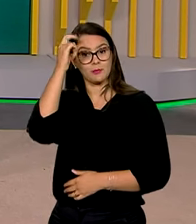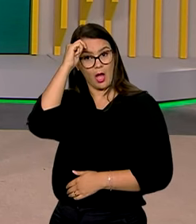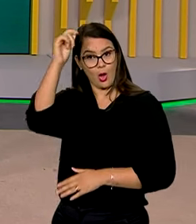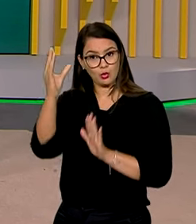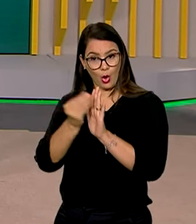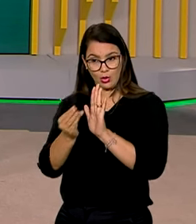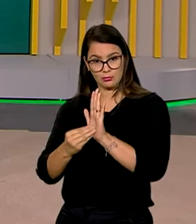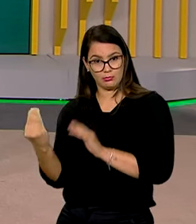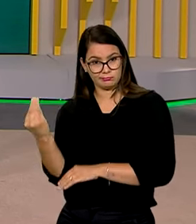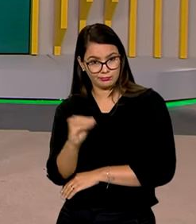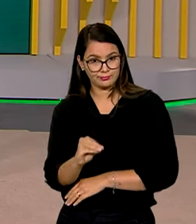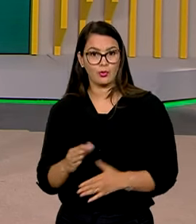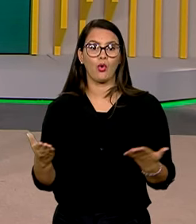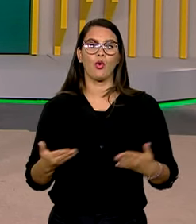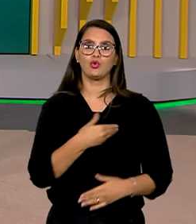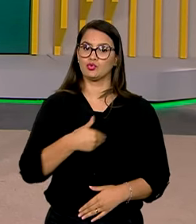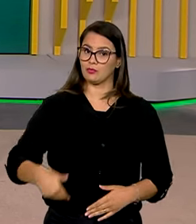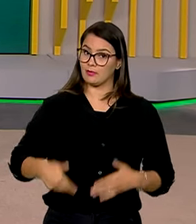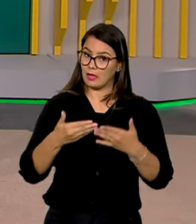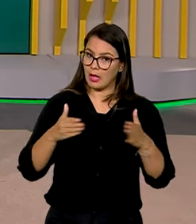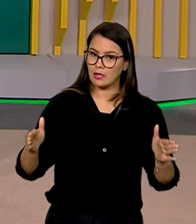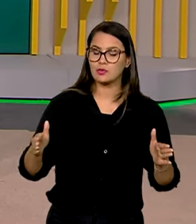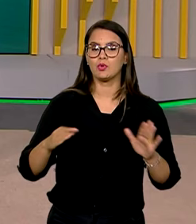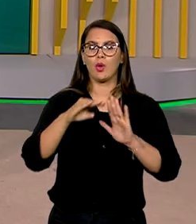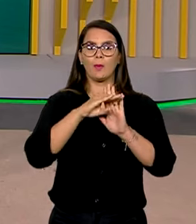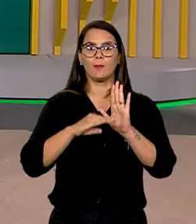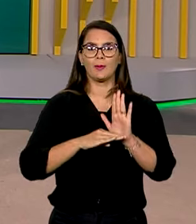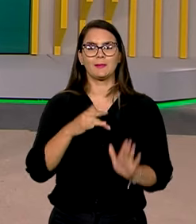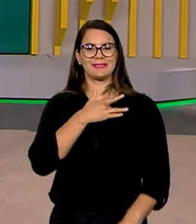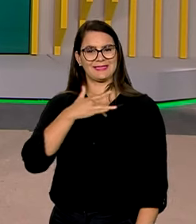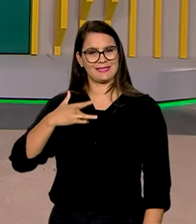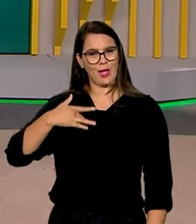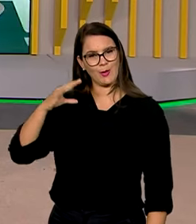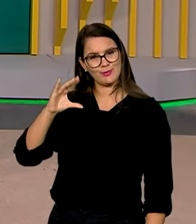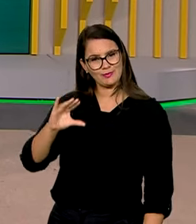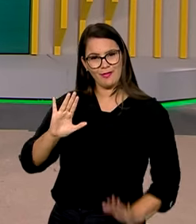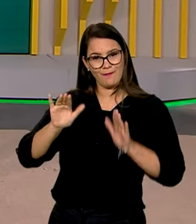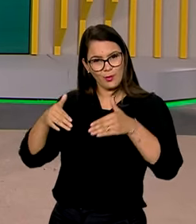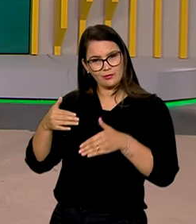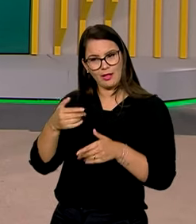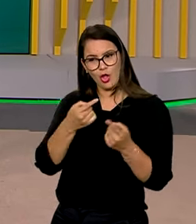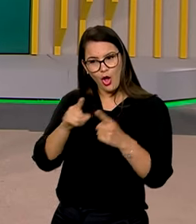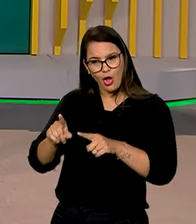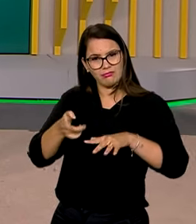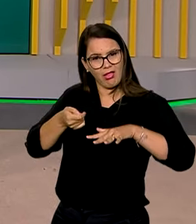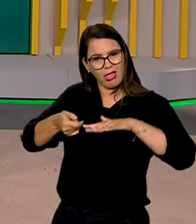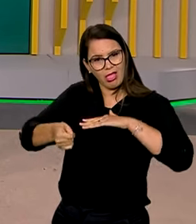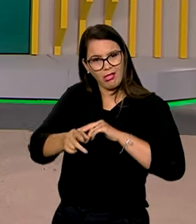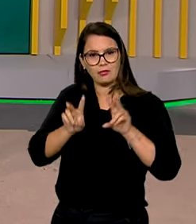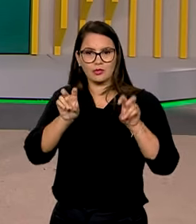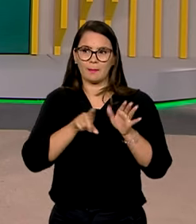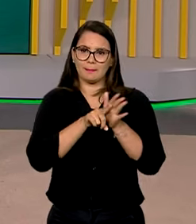autores do conteúdo. Hoje o governo lançou o programa Saúde e Consciência, voltado para o combate às notícias falsas sobre